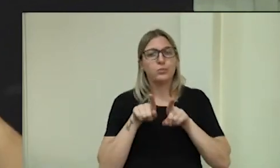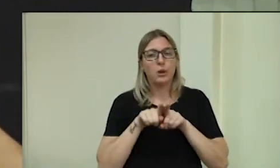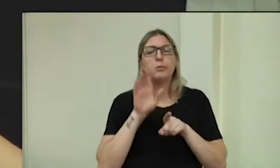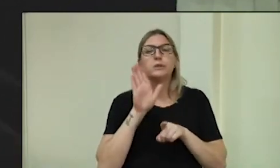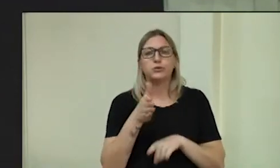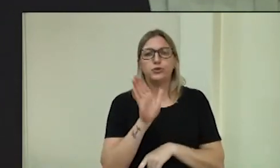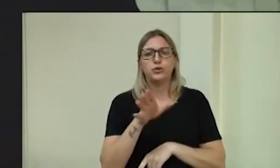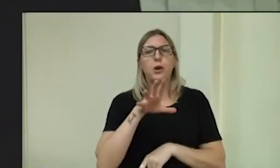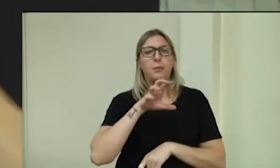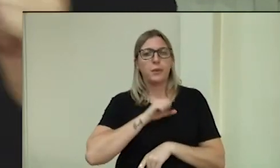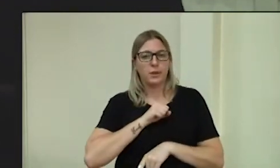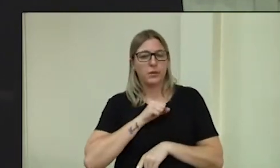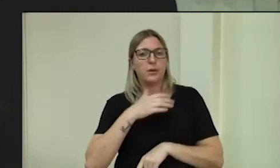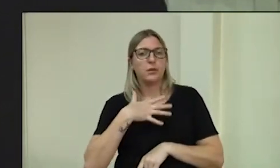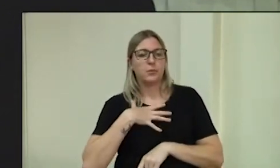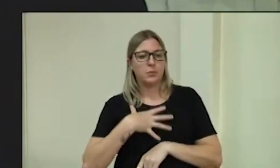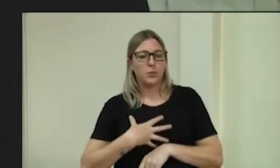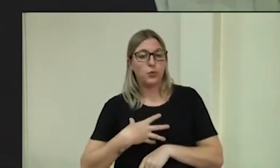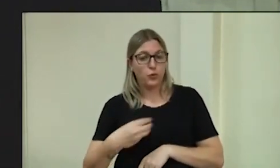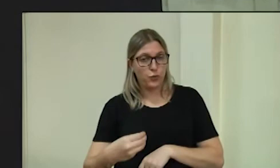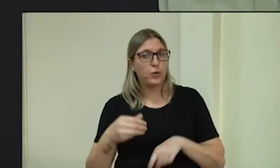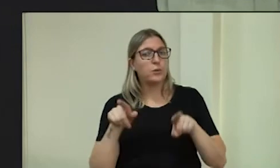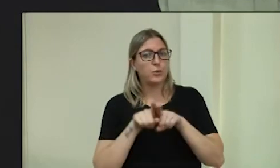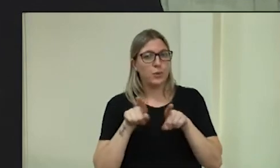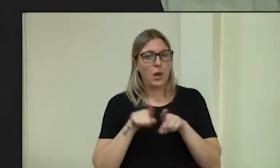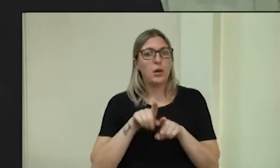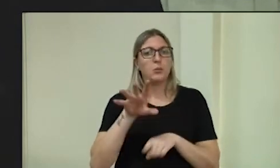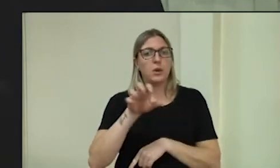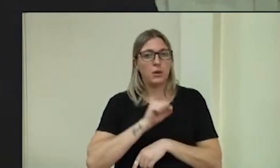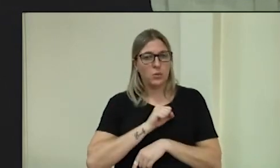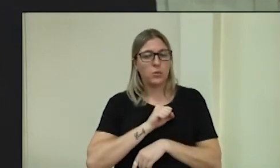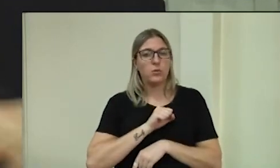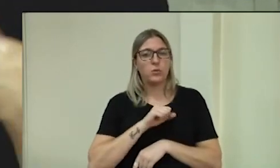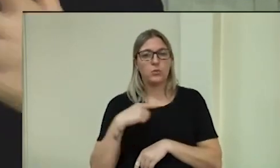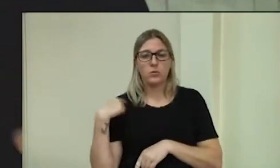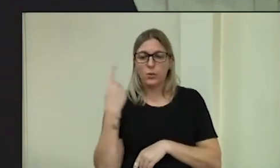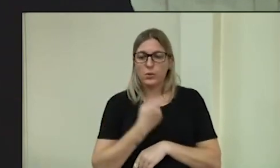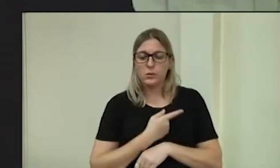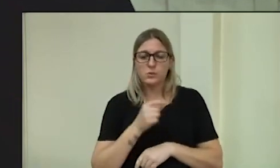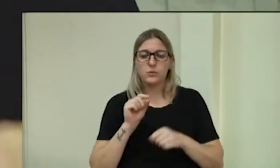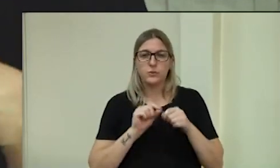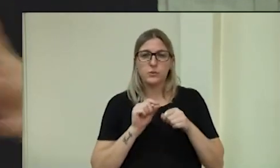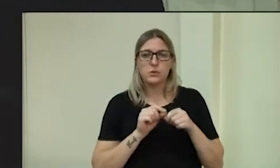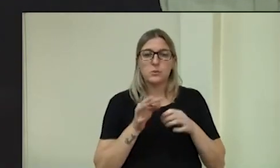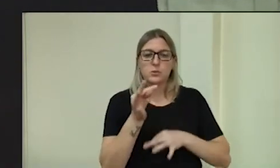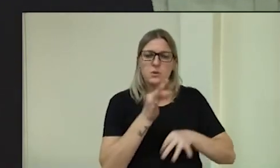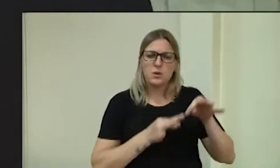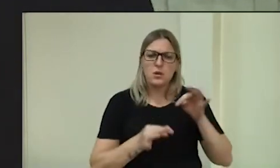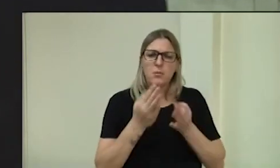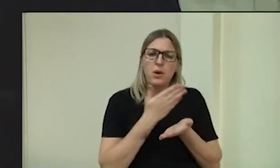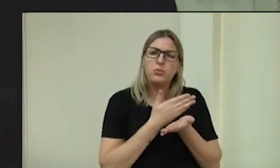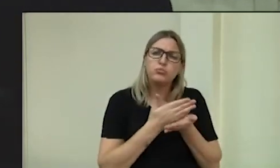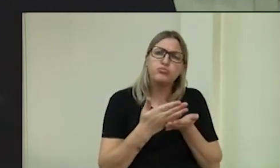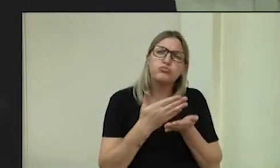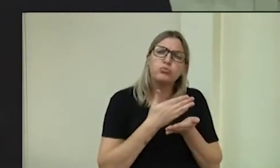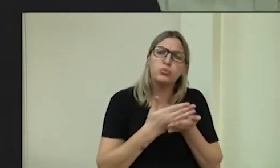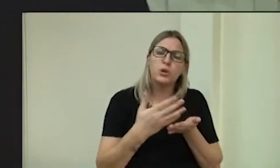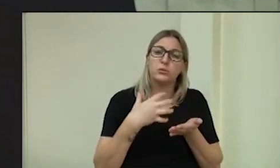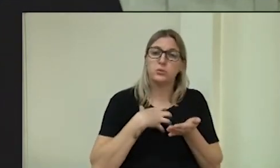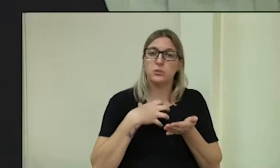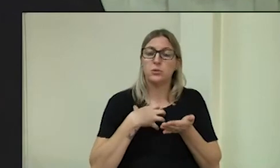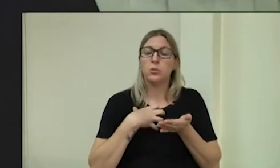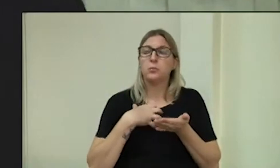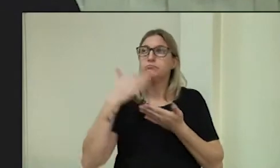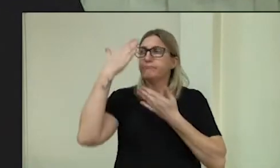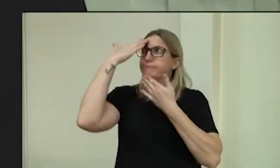COVID, meu filho passou COVID e a gente fez tratamento logo que começou o sintoma e, graças a